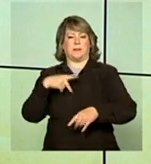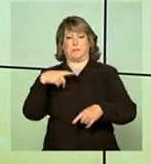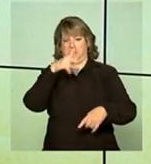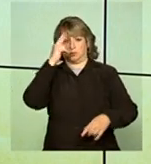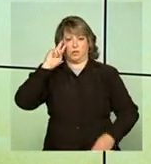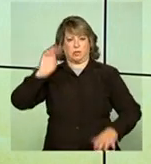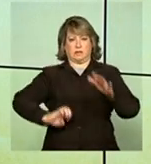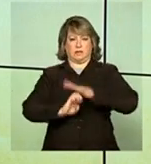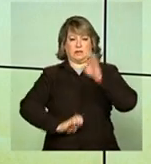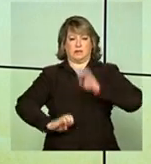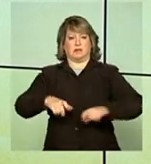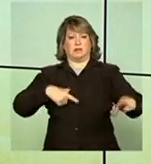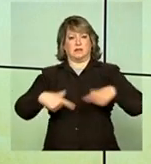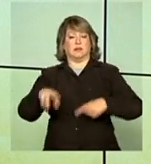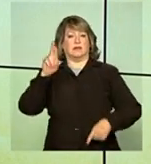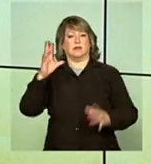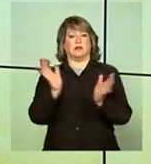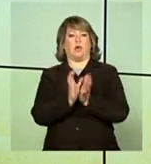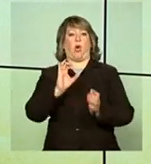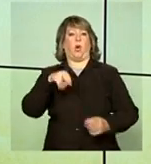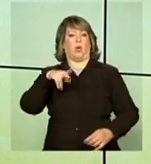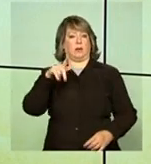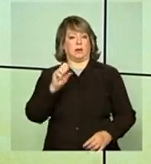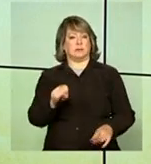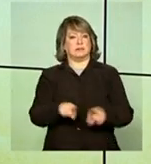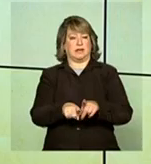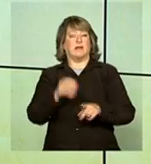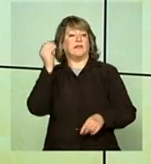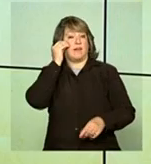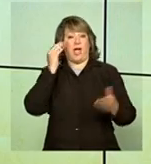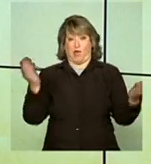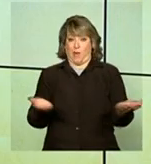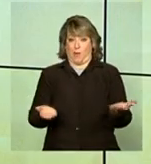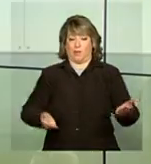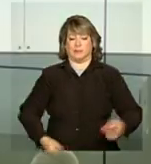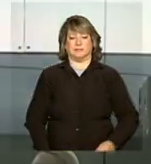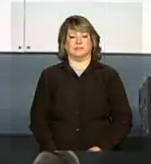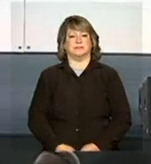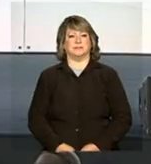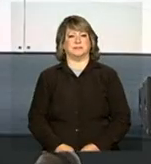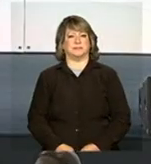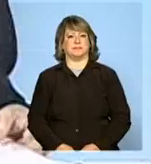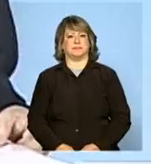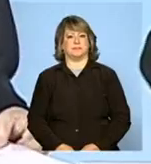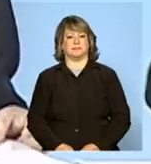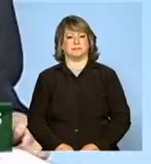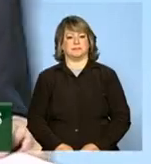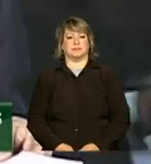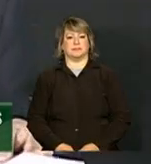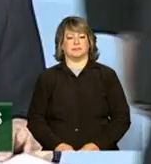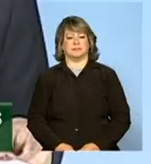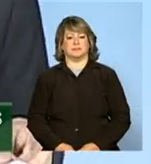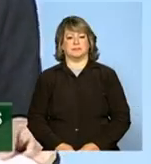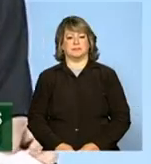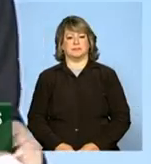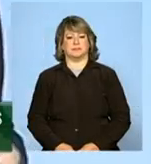e representantes de organizações não governamentais. Vamos acompanhar. Sobre trabalho infantil.